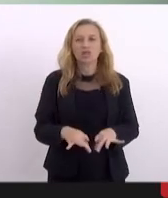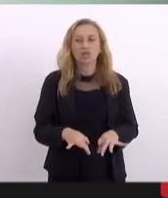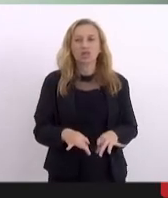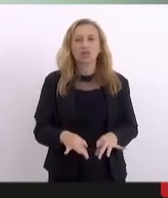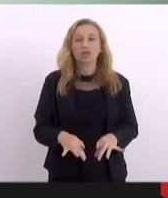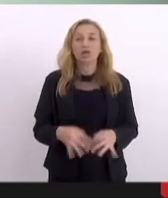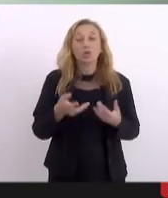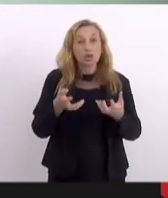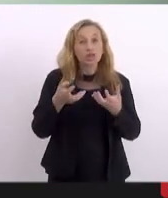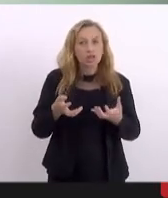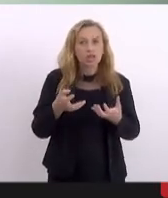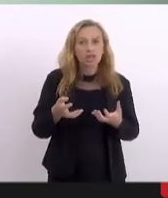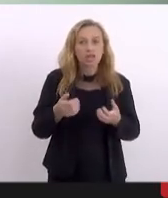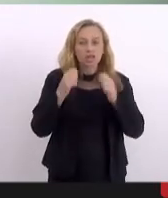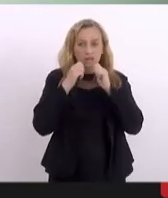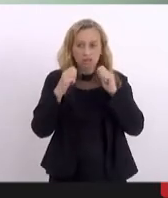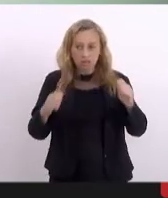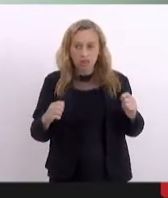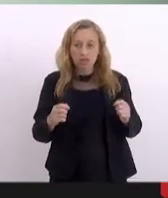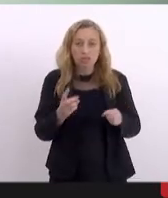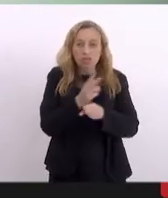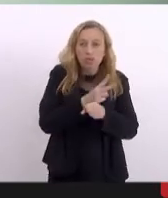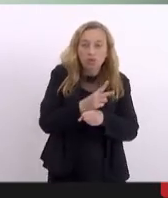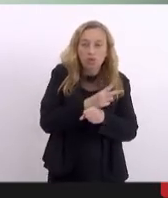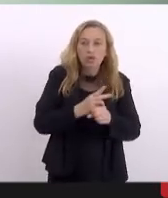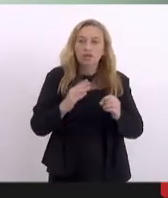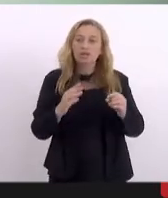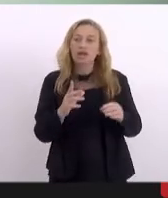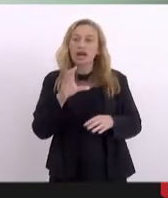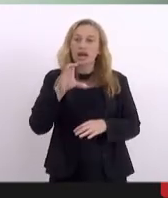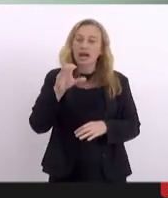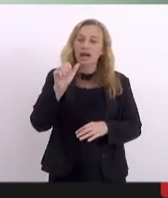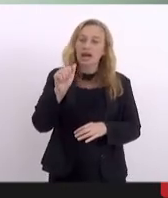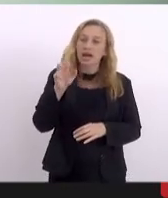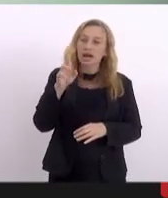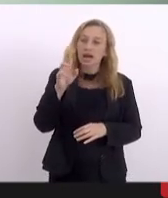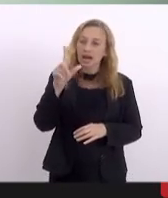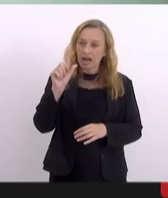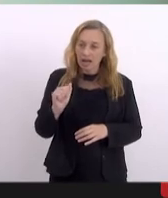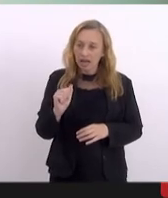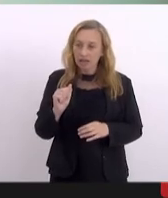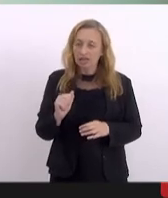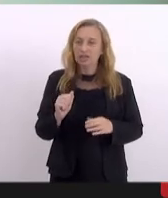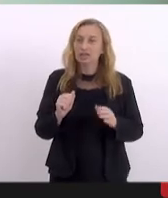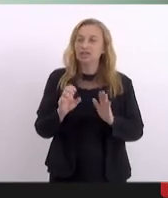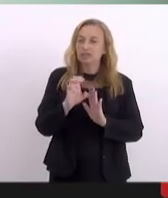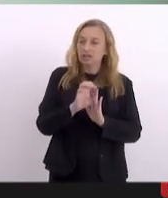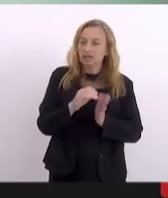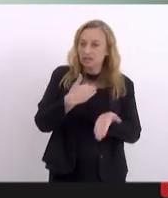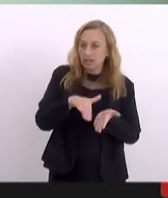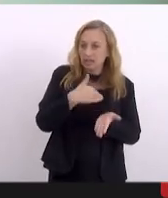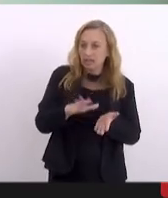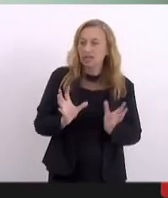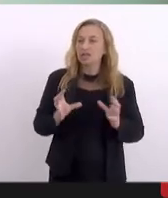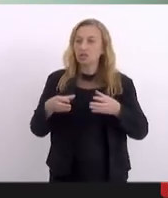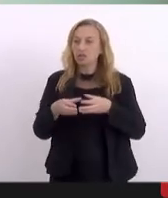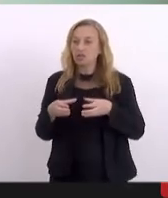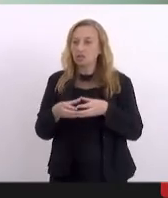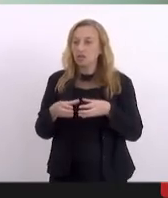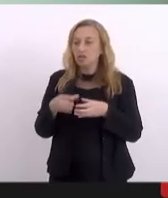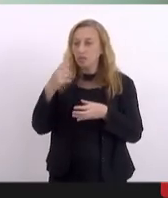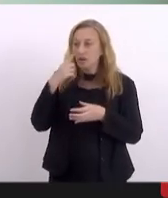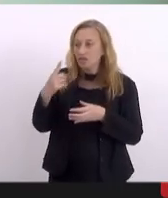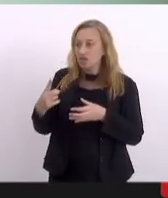Então, eu queria que as assessorias procurassem a Carla, que é a secretária da comissão, para a gente já estabelecer um